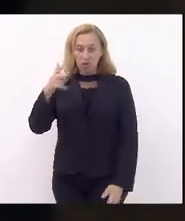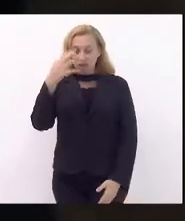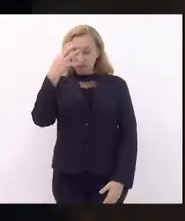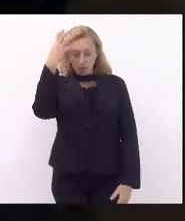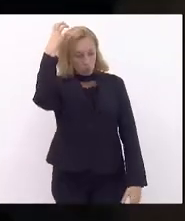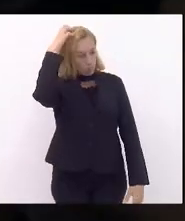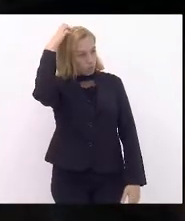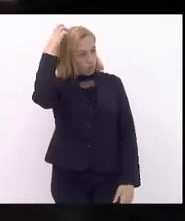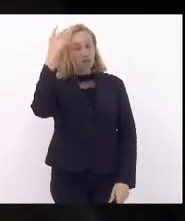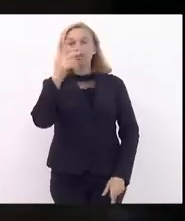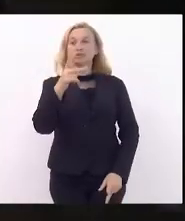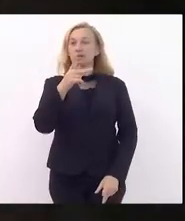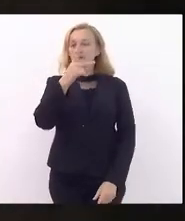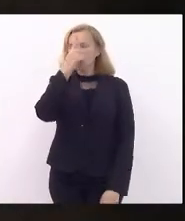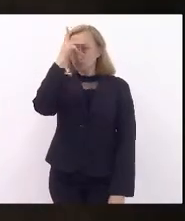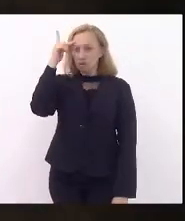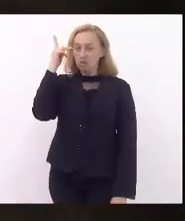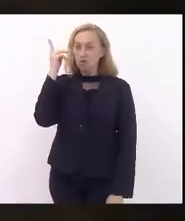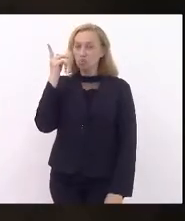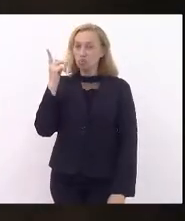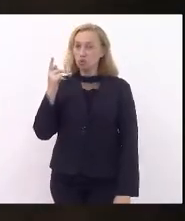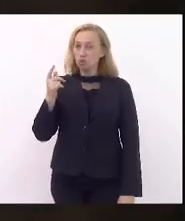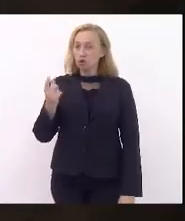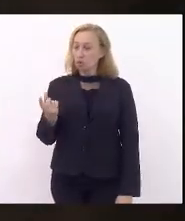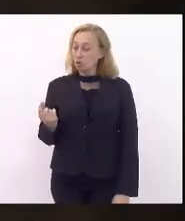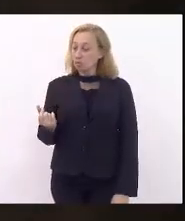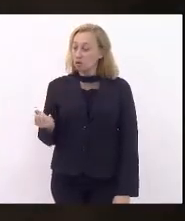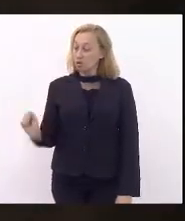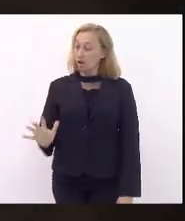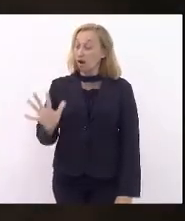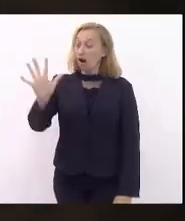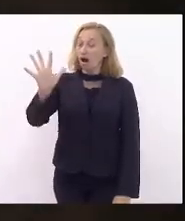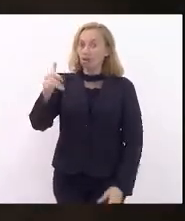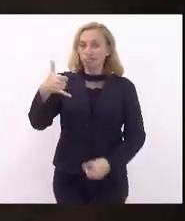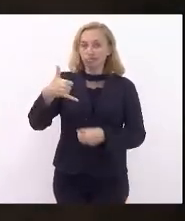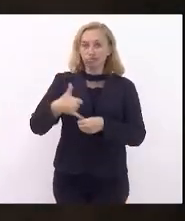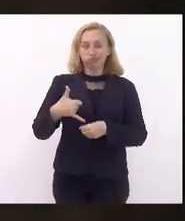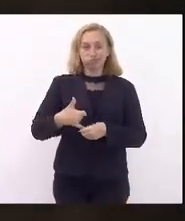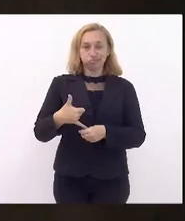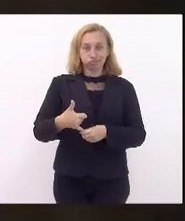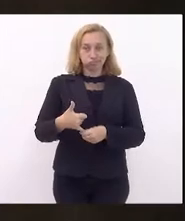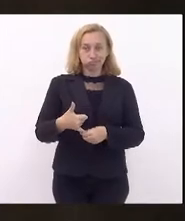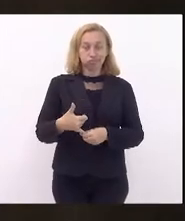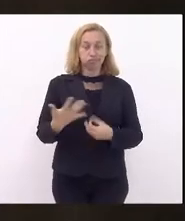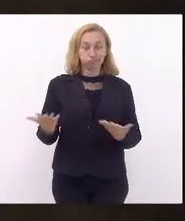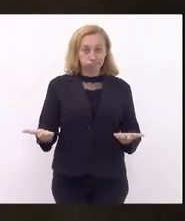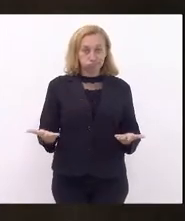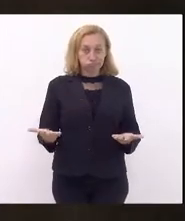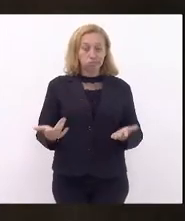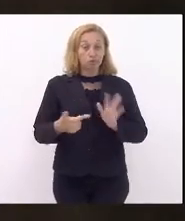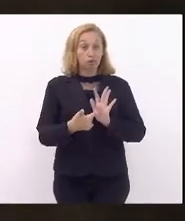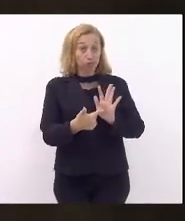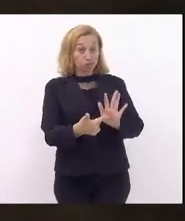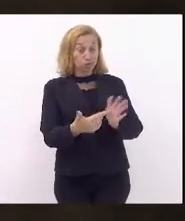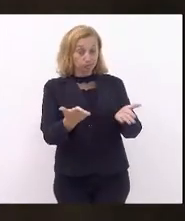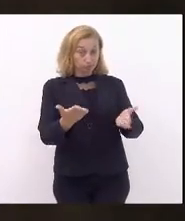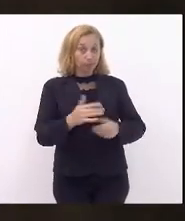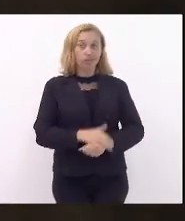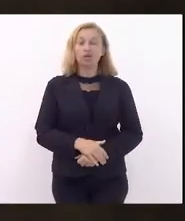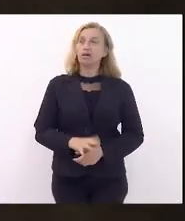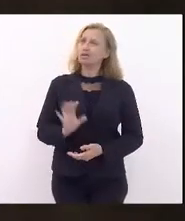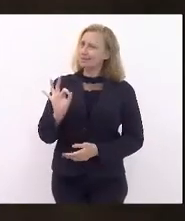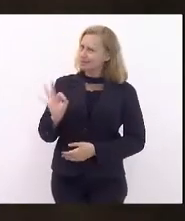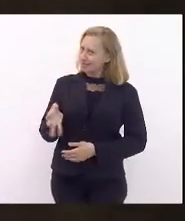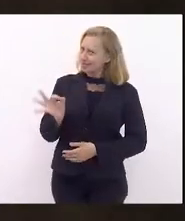povo com um aumento excessivo dos combustíveis. Então, ele sinalizou politicamente com isso. E,